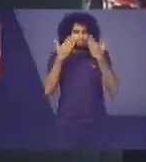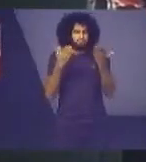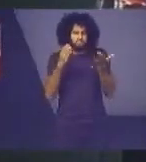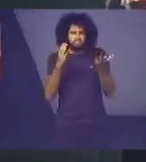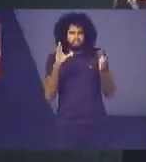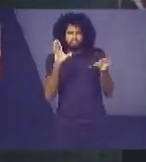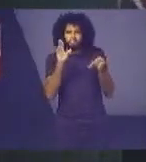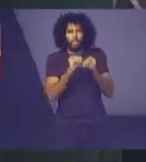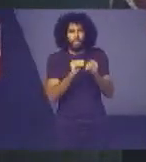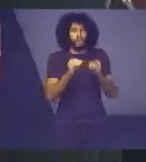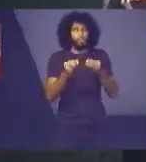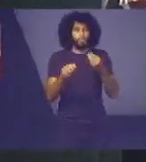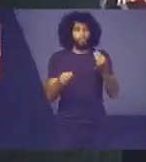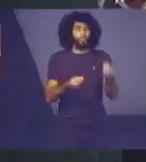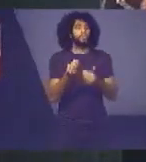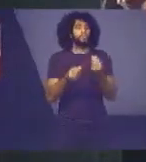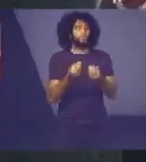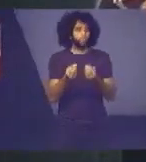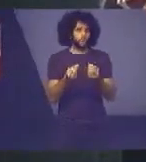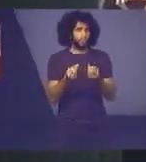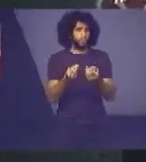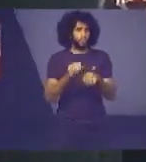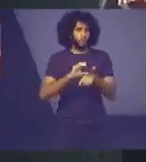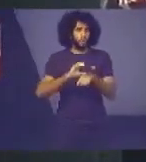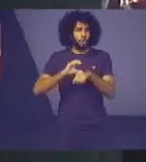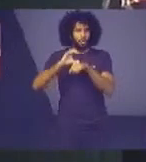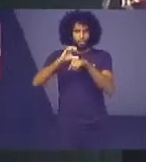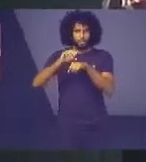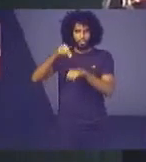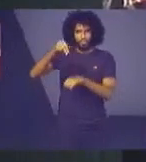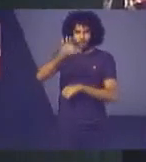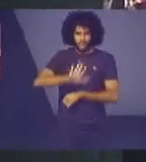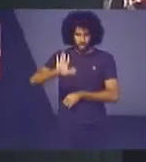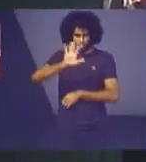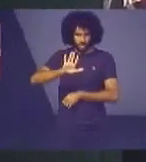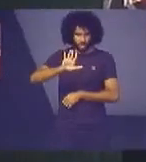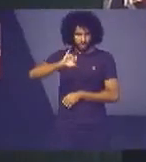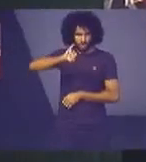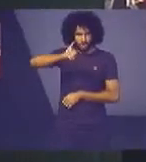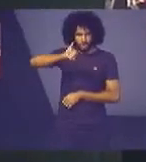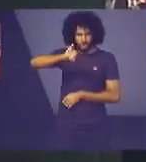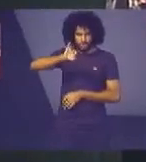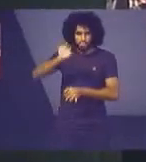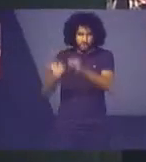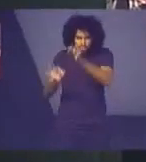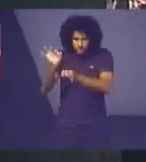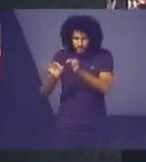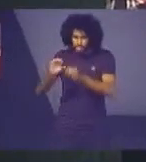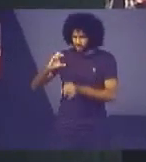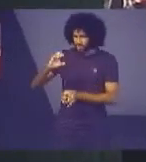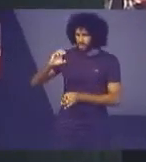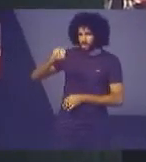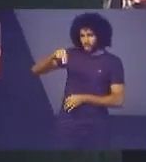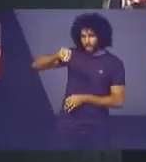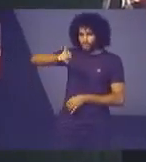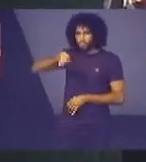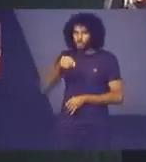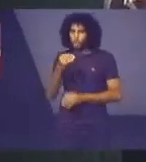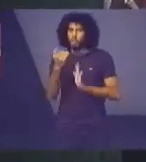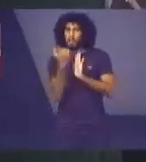De como o Conselho Nacional de Justiça Tem trabalhado com essa agenda